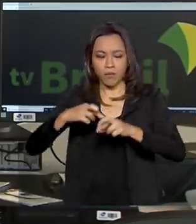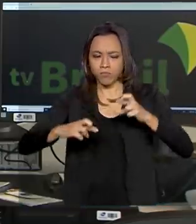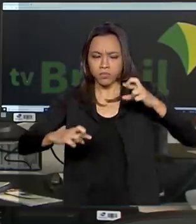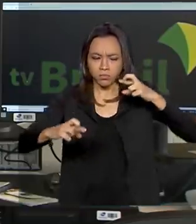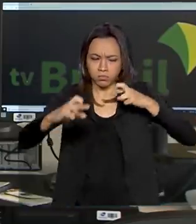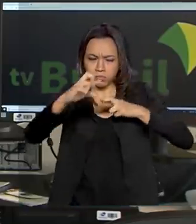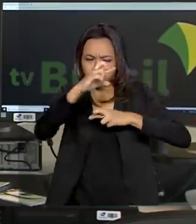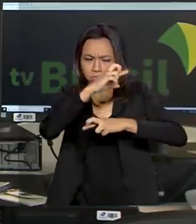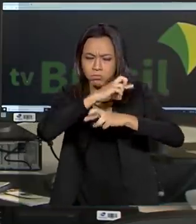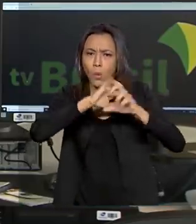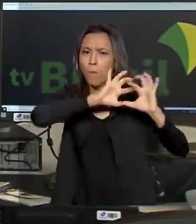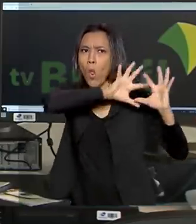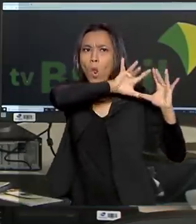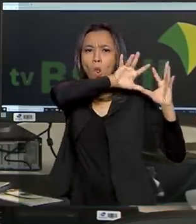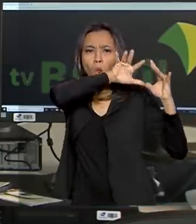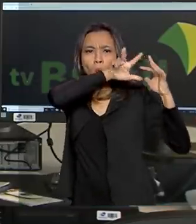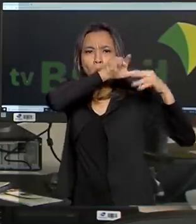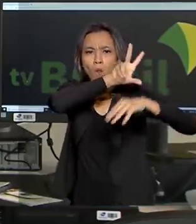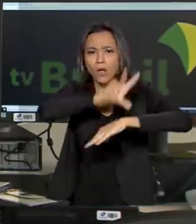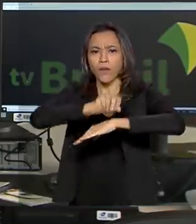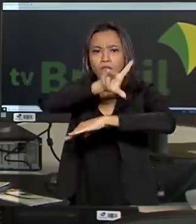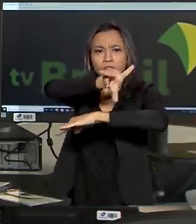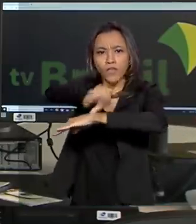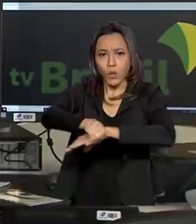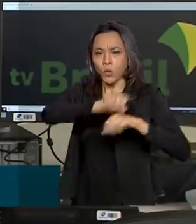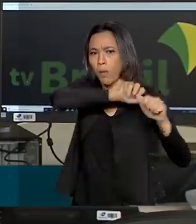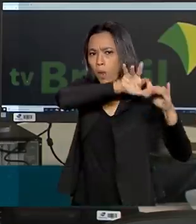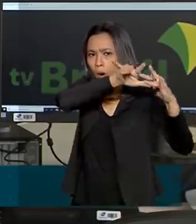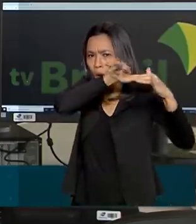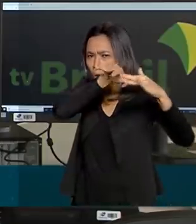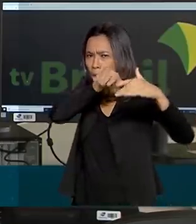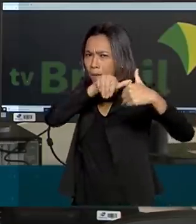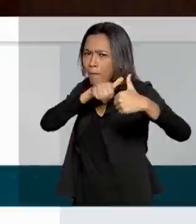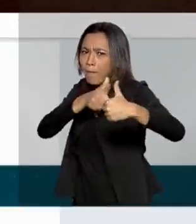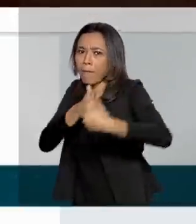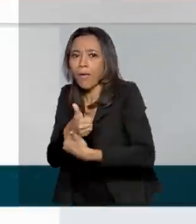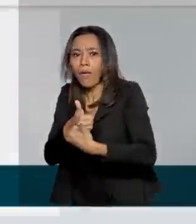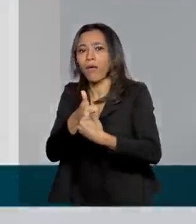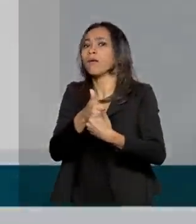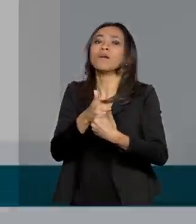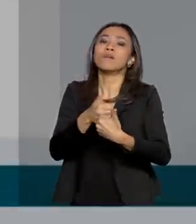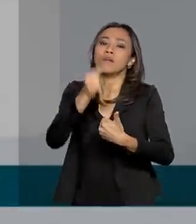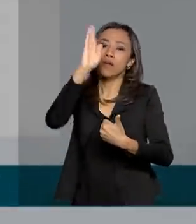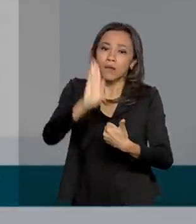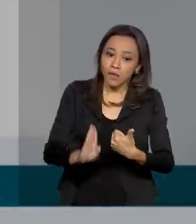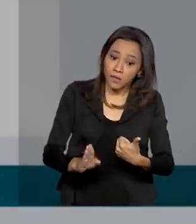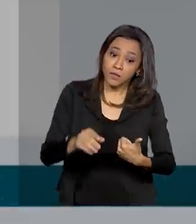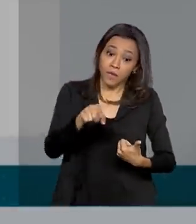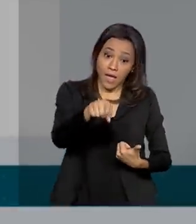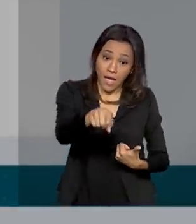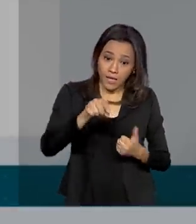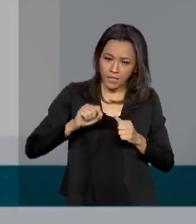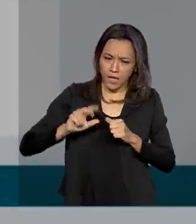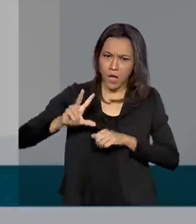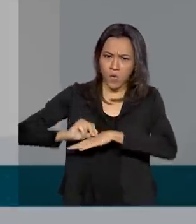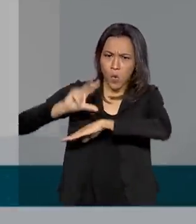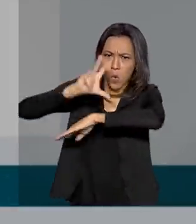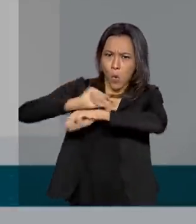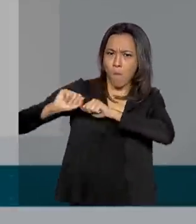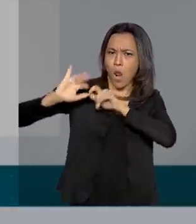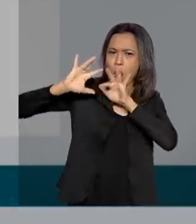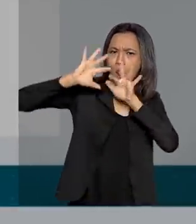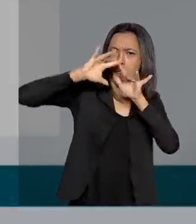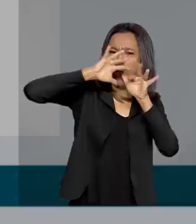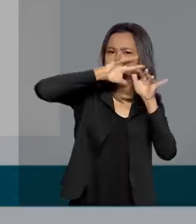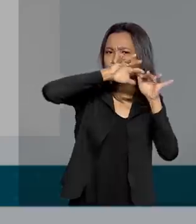gafanhotos que está próxima da fronteira do Brasil com a Argentina. Segundo especialistas, a nuvem deve seguir em direção ao Uruguai.